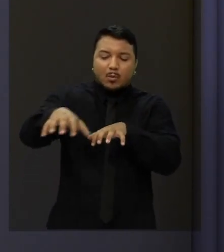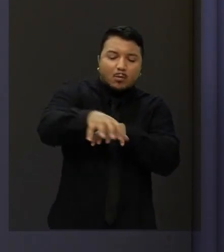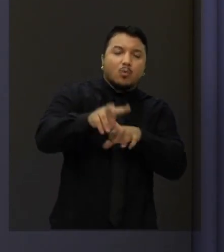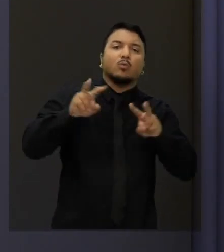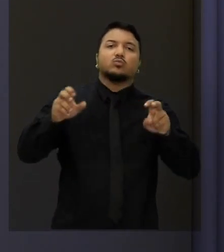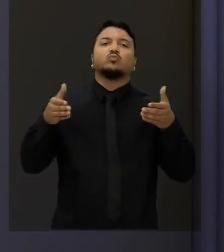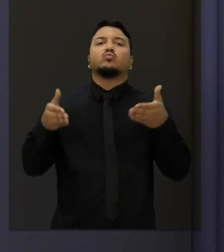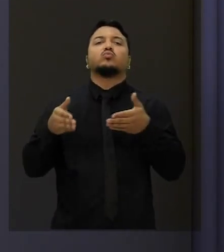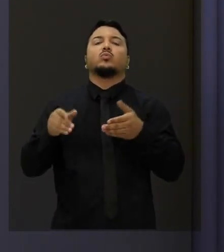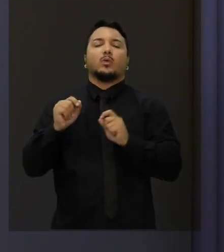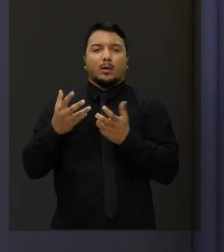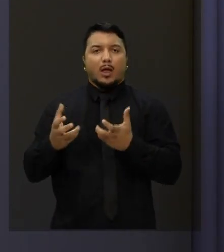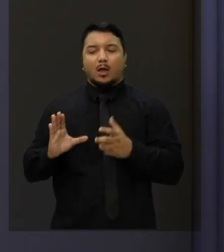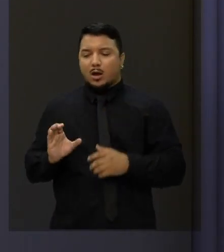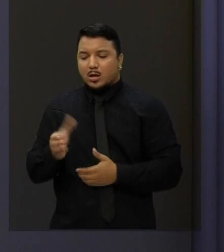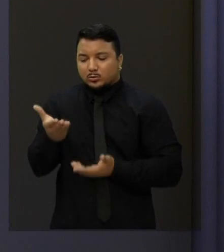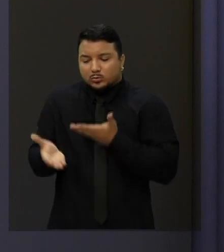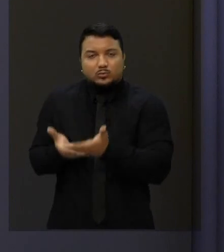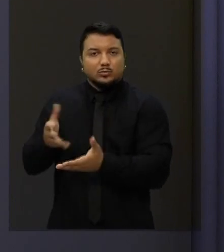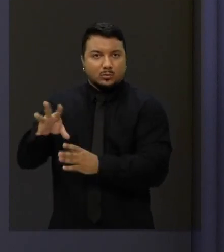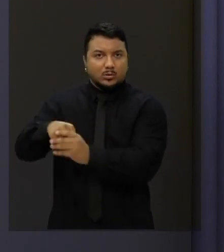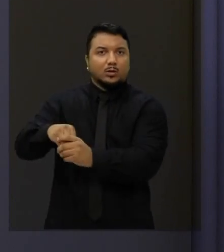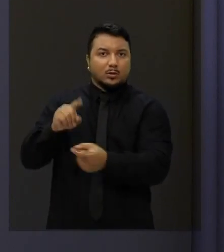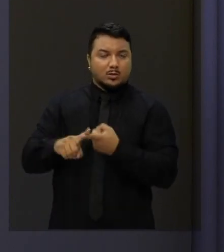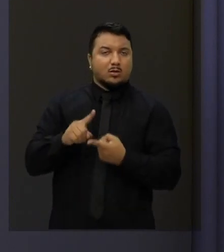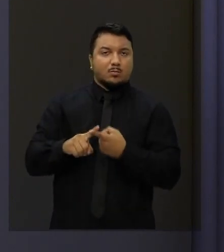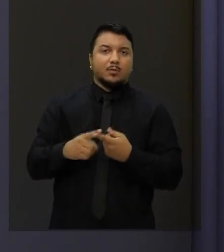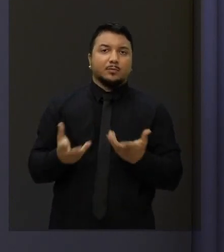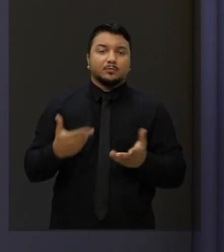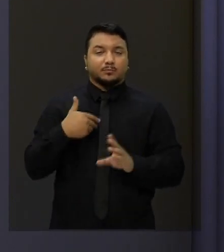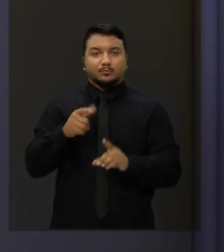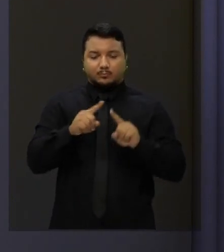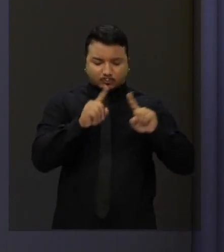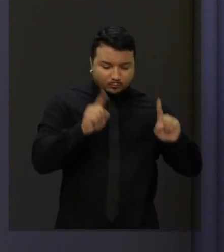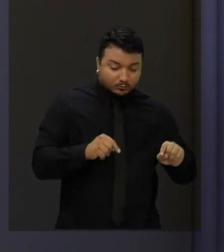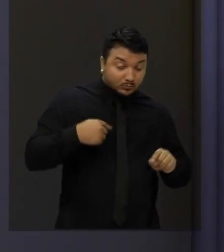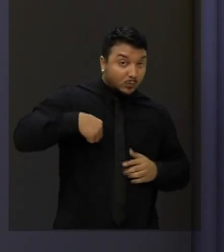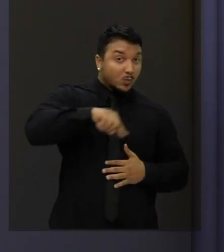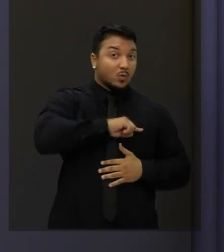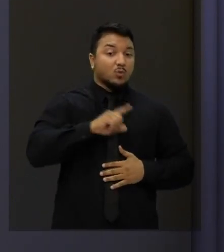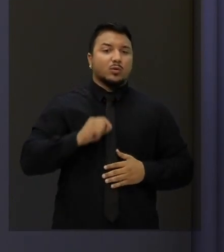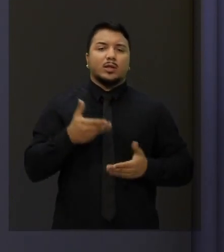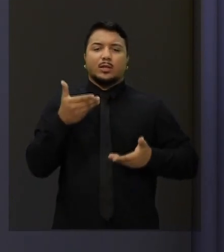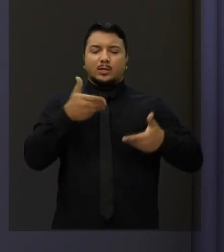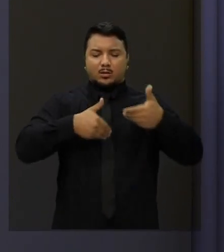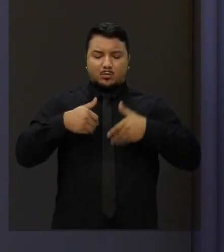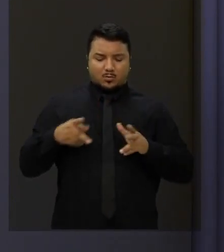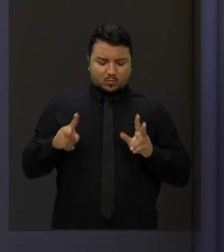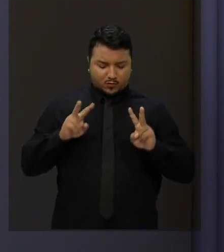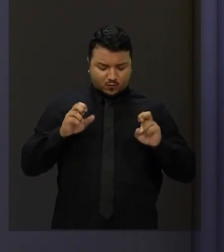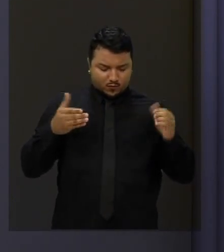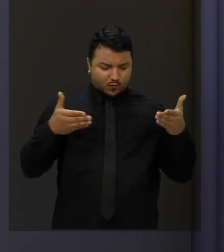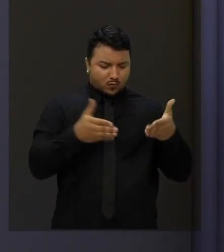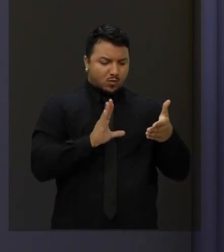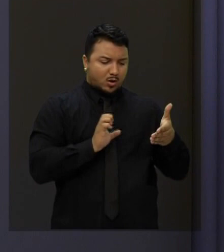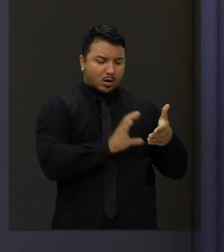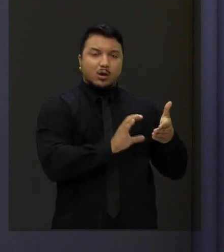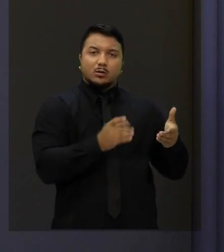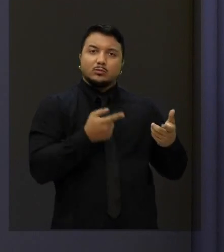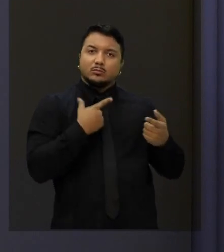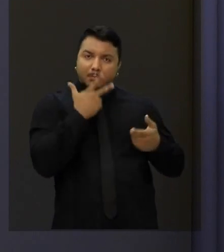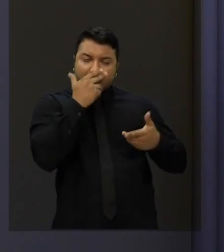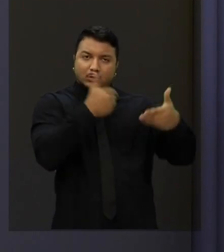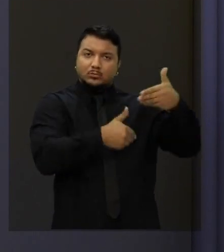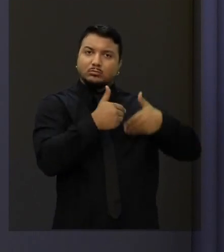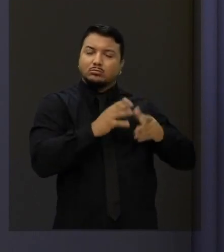eu quero aproximar o nosso atendimento. nosso projeto é que, além do tratamento do câncer, nesses hospitais regionais,